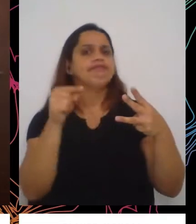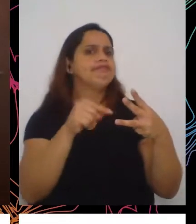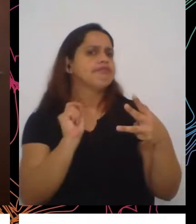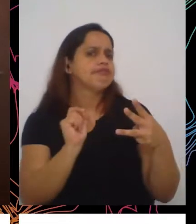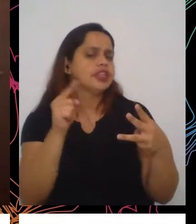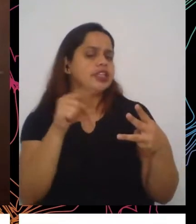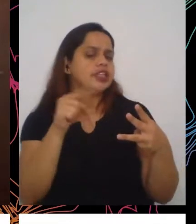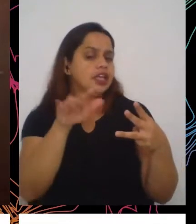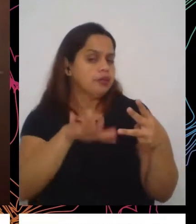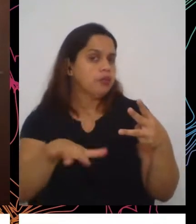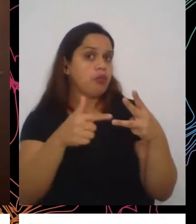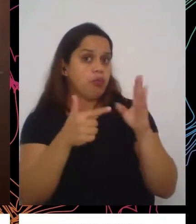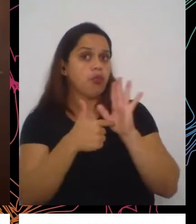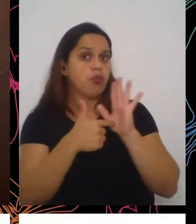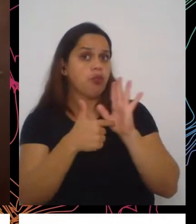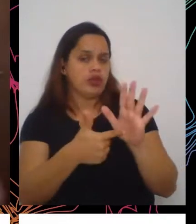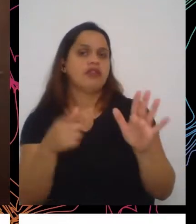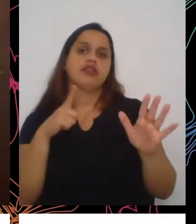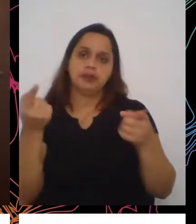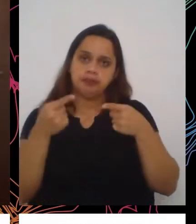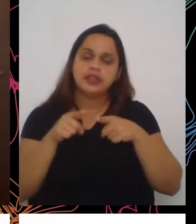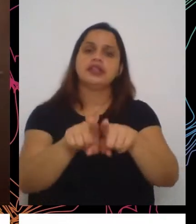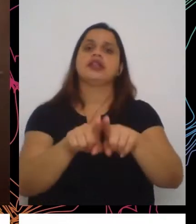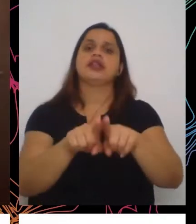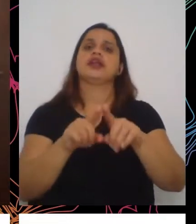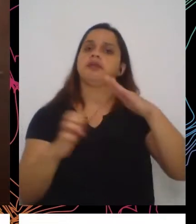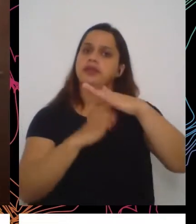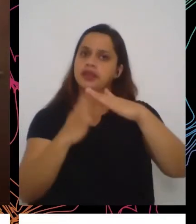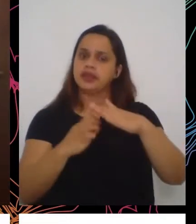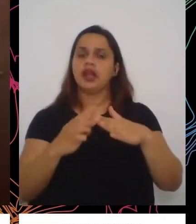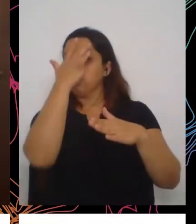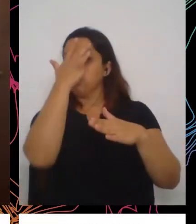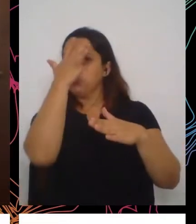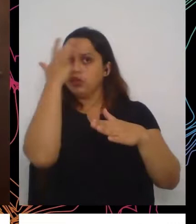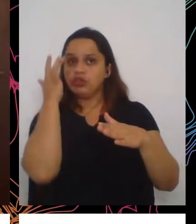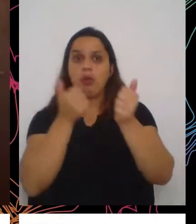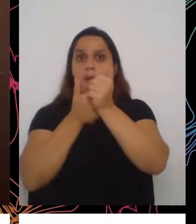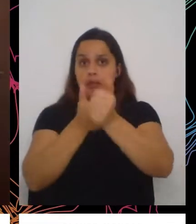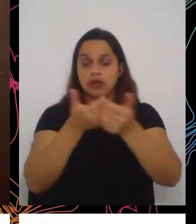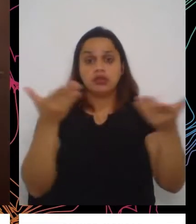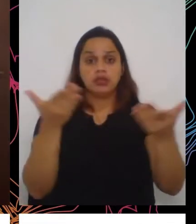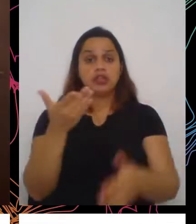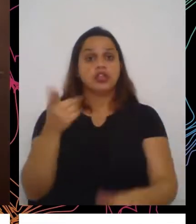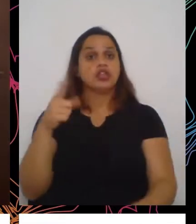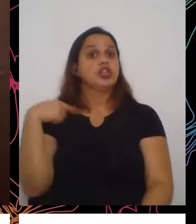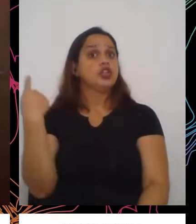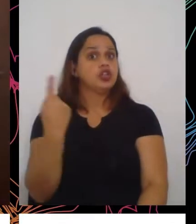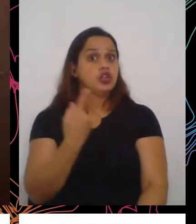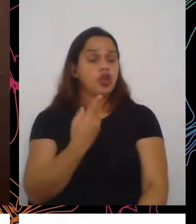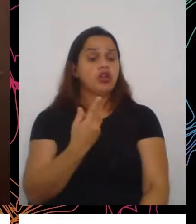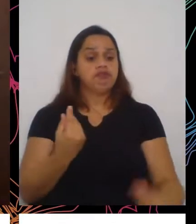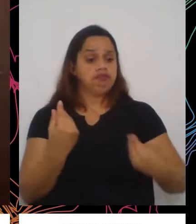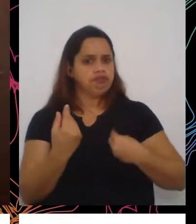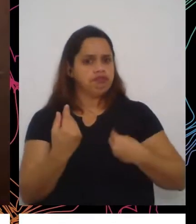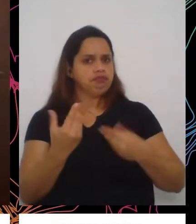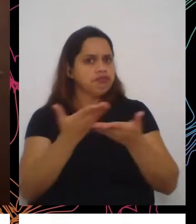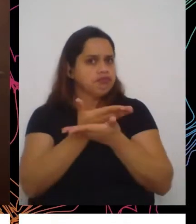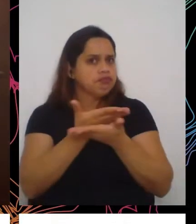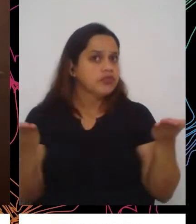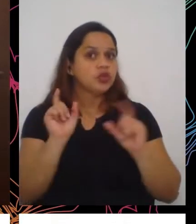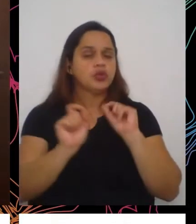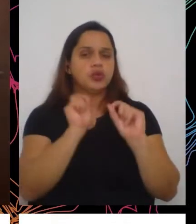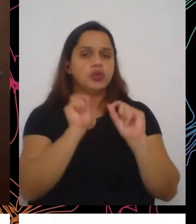ter parceiros, empresários nos assistindo, é que nós vivemos uma situação, de fato,